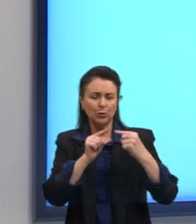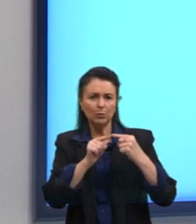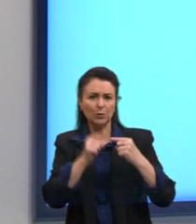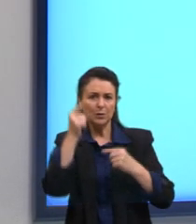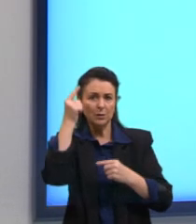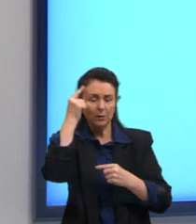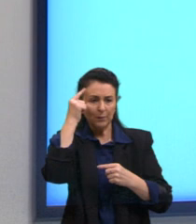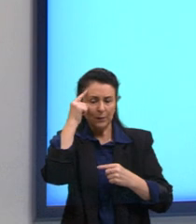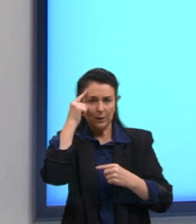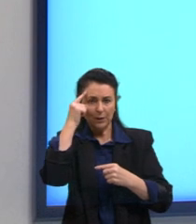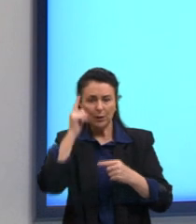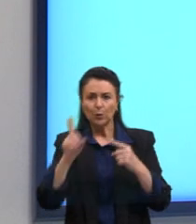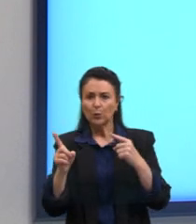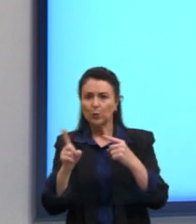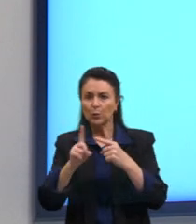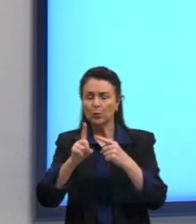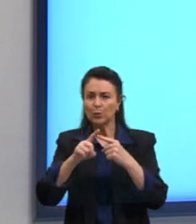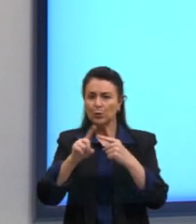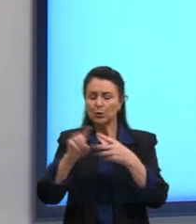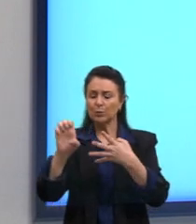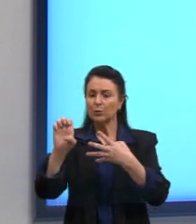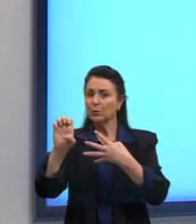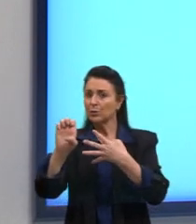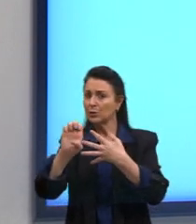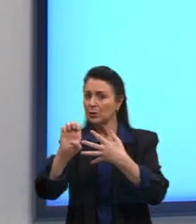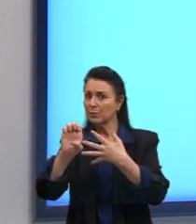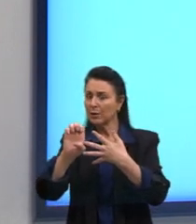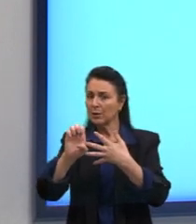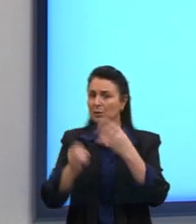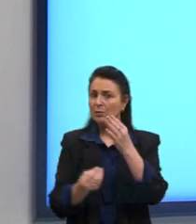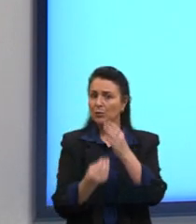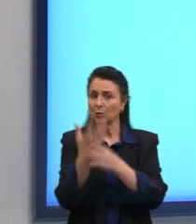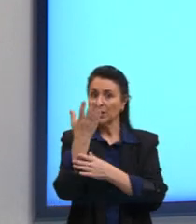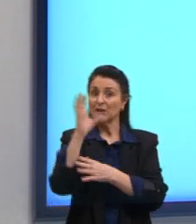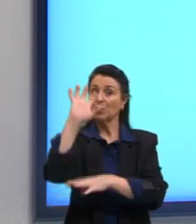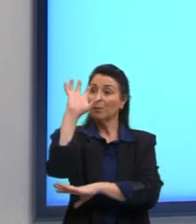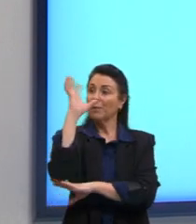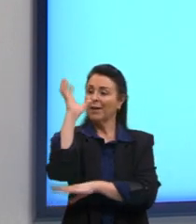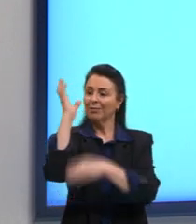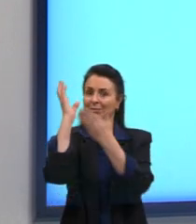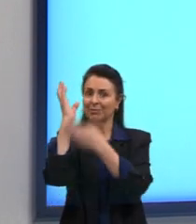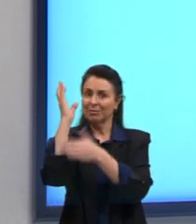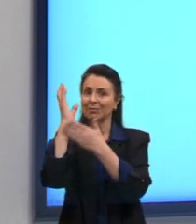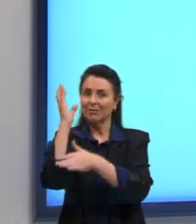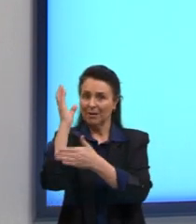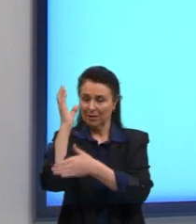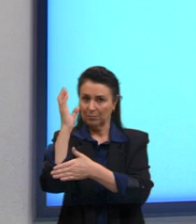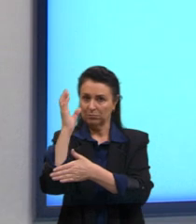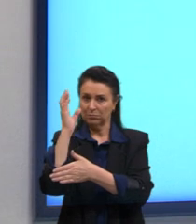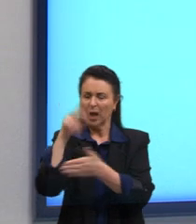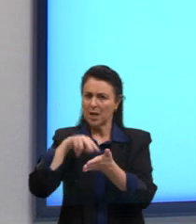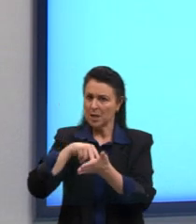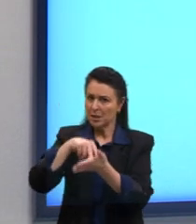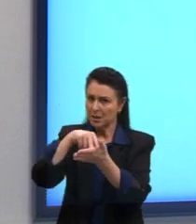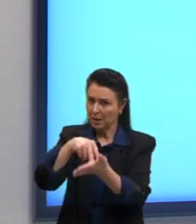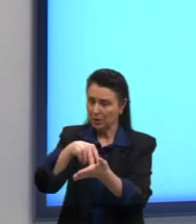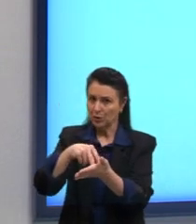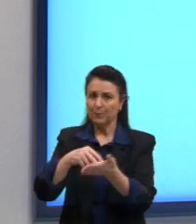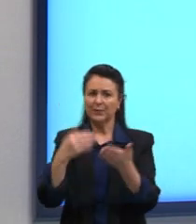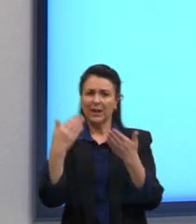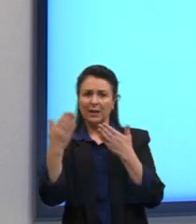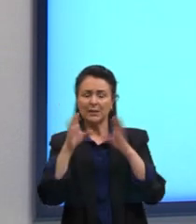produtora de madeira para construção, com resistência mecânica e a degradação, foram analisadas